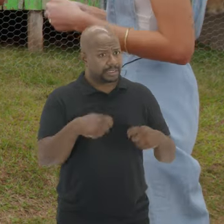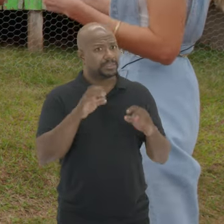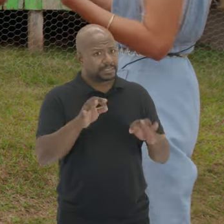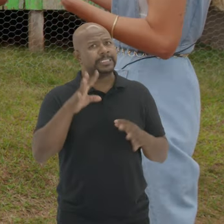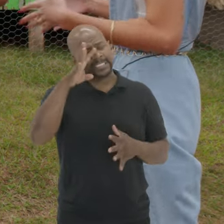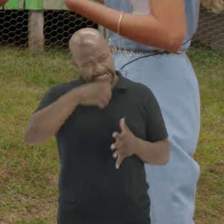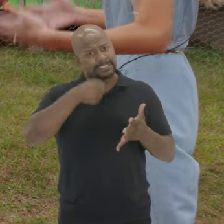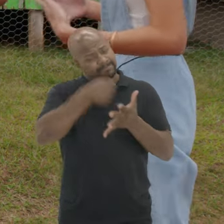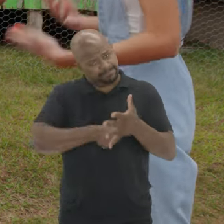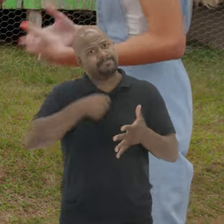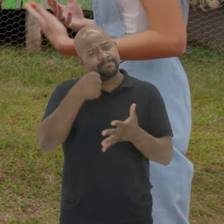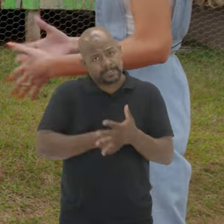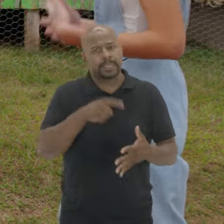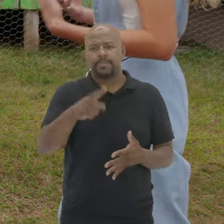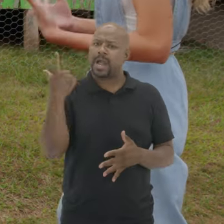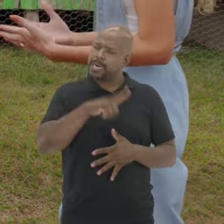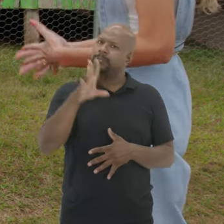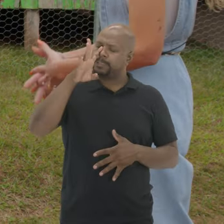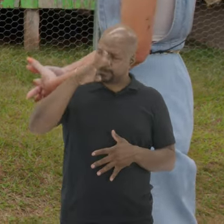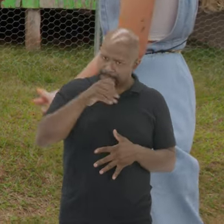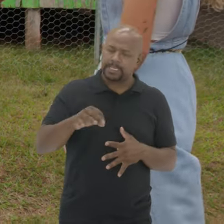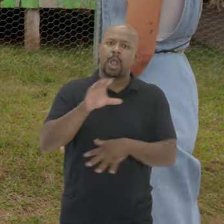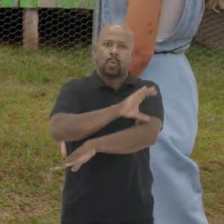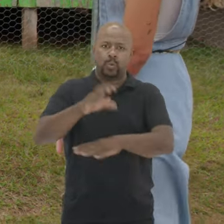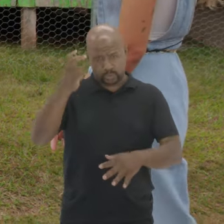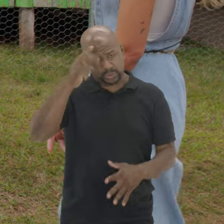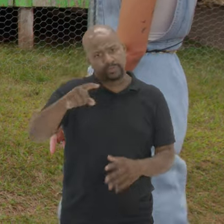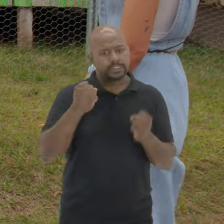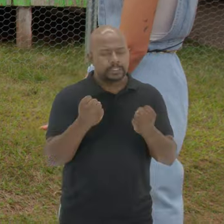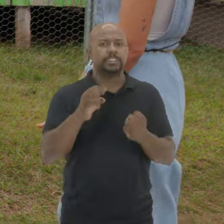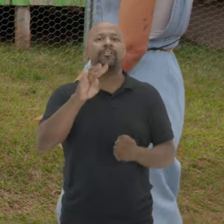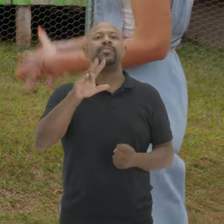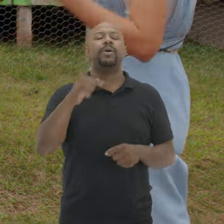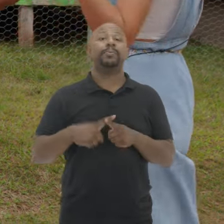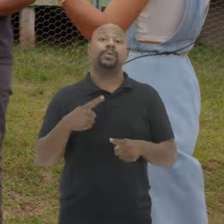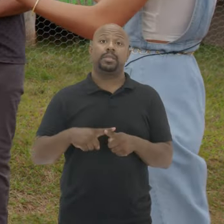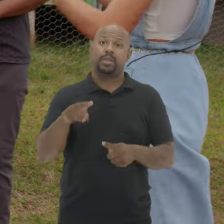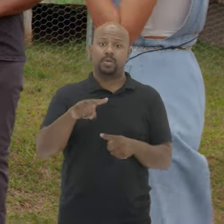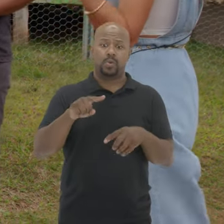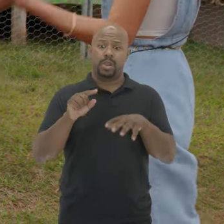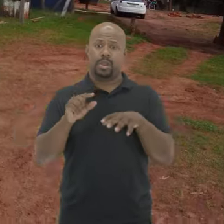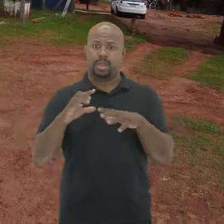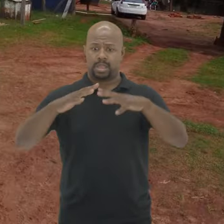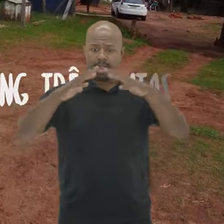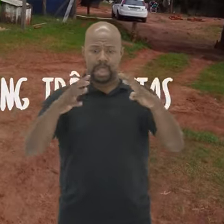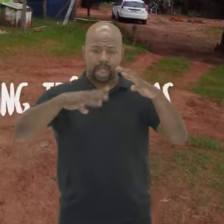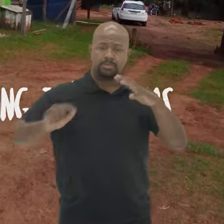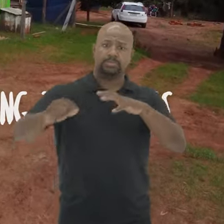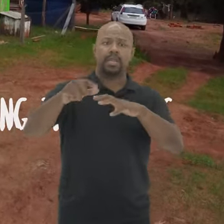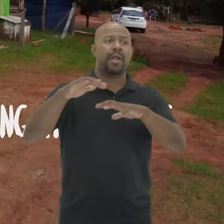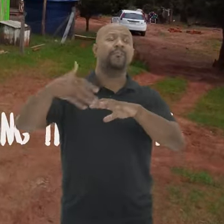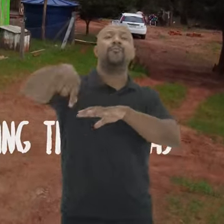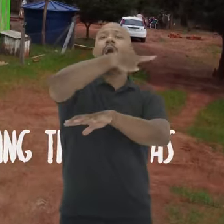Literalmente resistir Aqui Para conseguir manter A cultura de vocês viva Porque o entorno Não